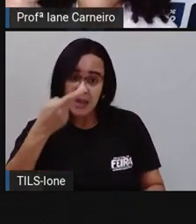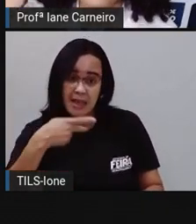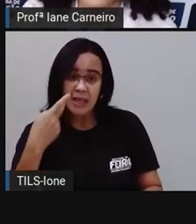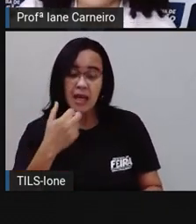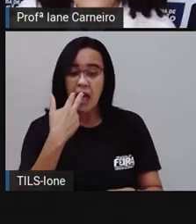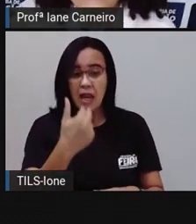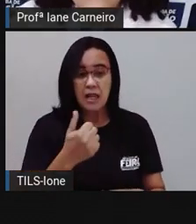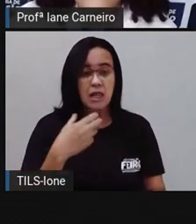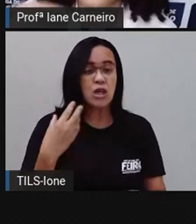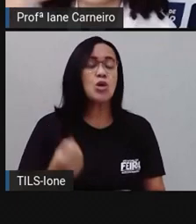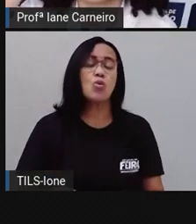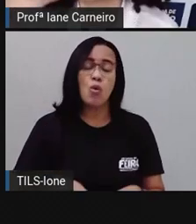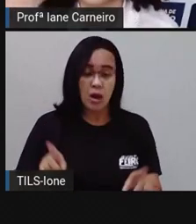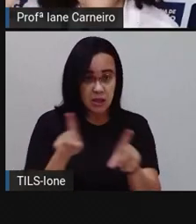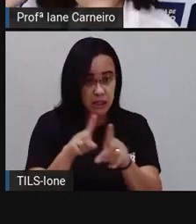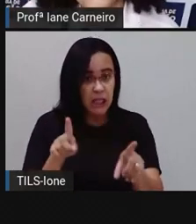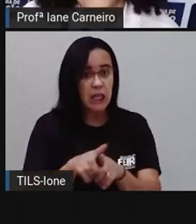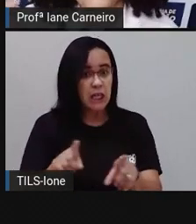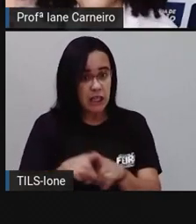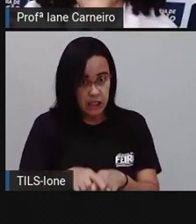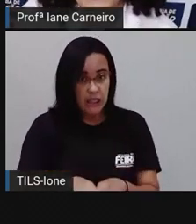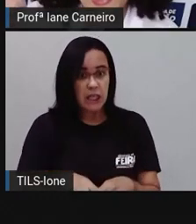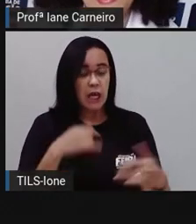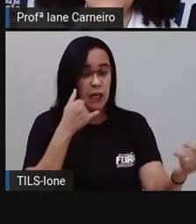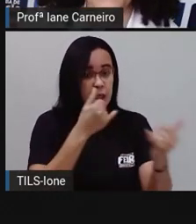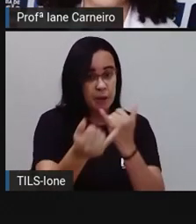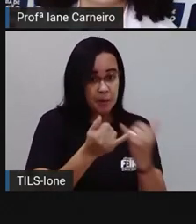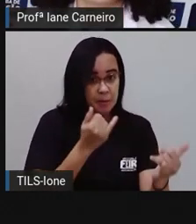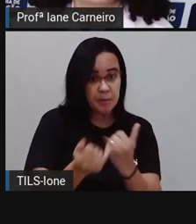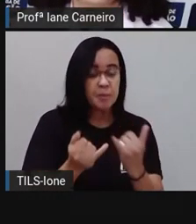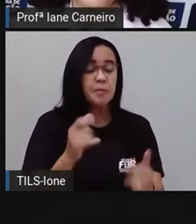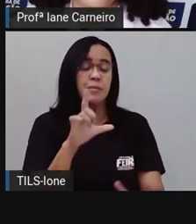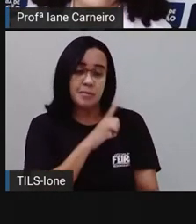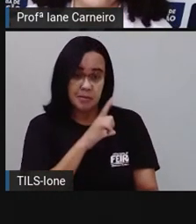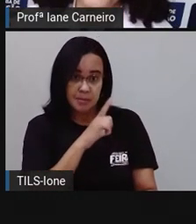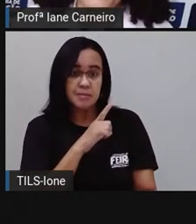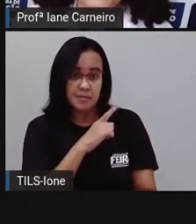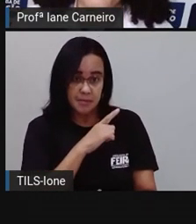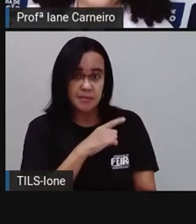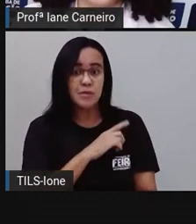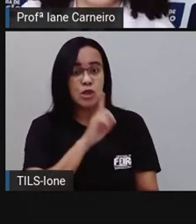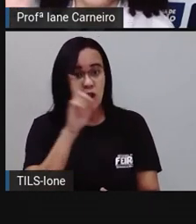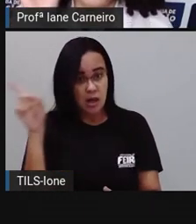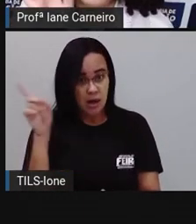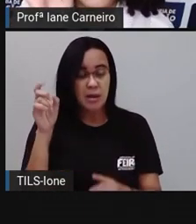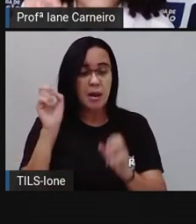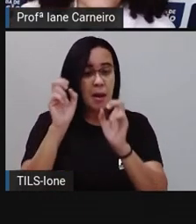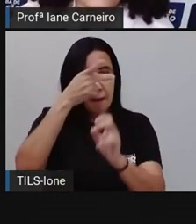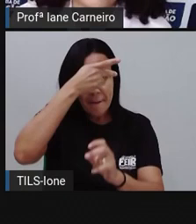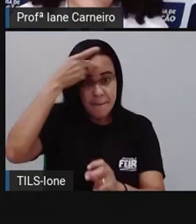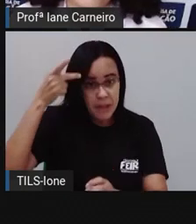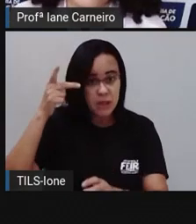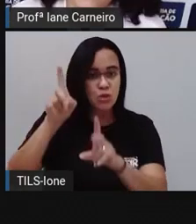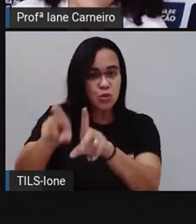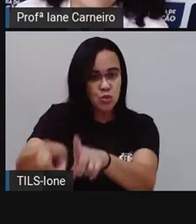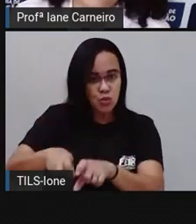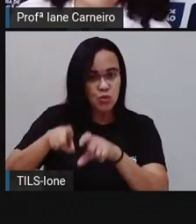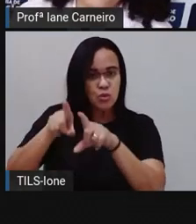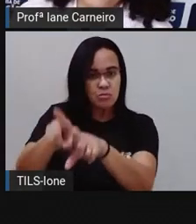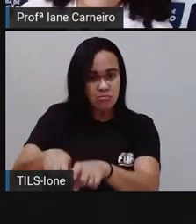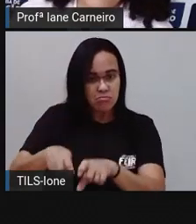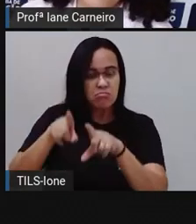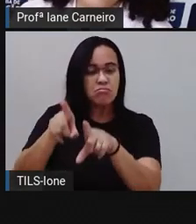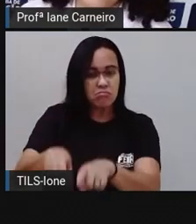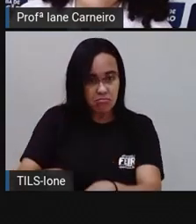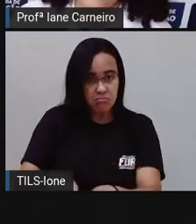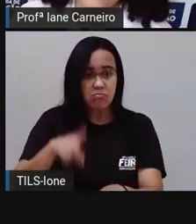Falam com sotaque, como se fosse, né? Um sotaque mesmo daquele homem do campo. Outra coisa é interessante que